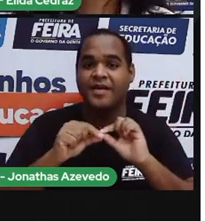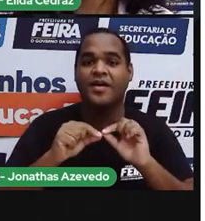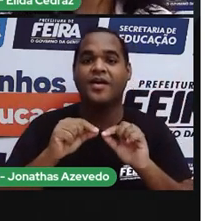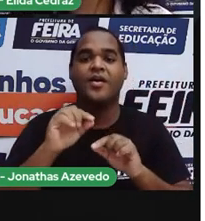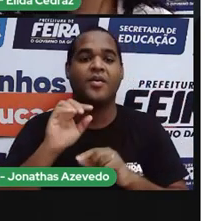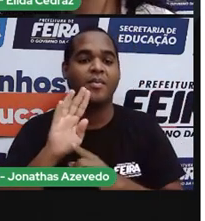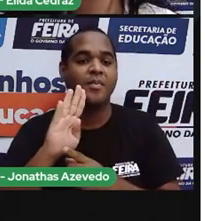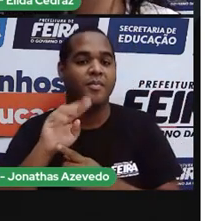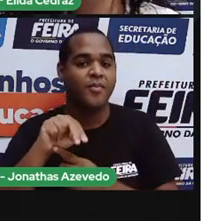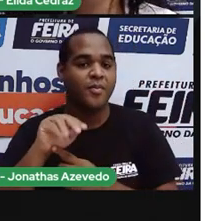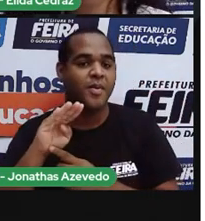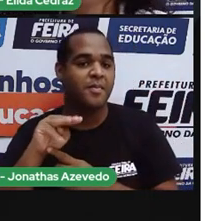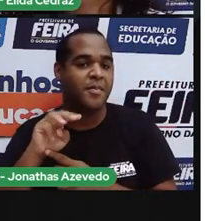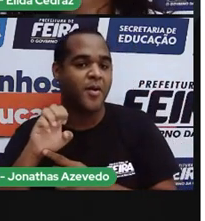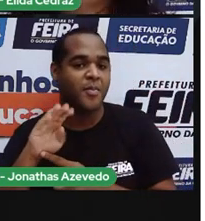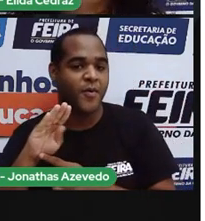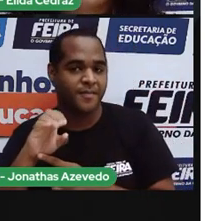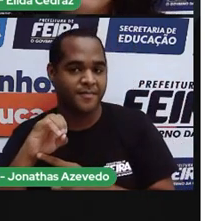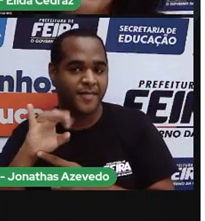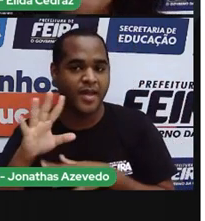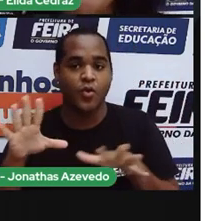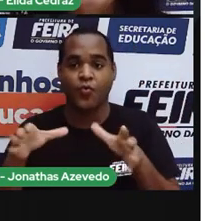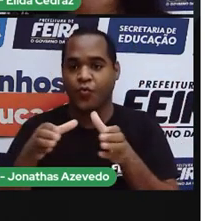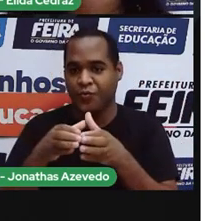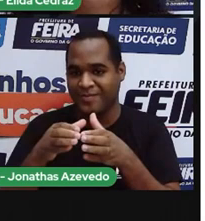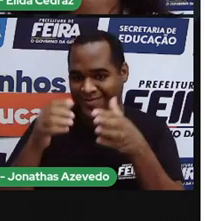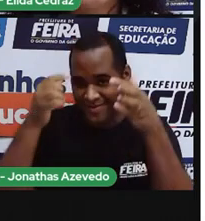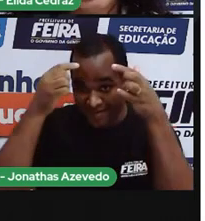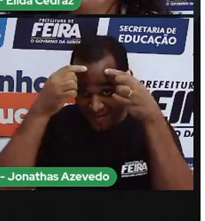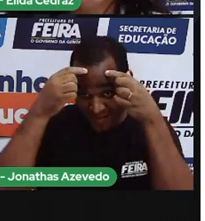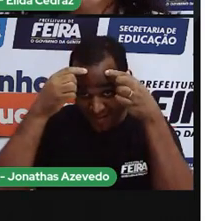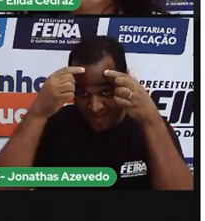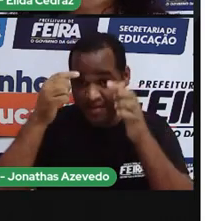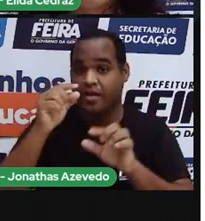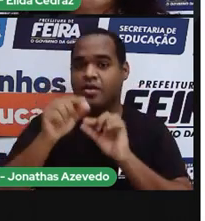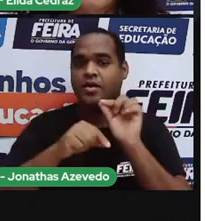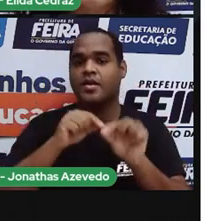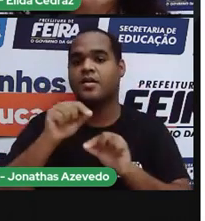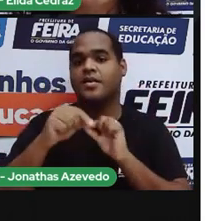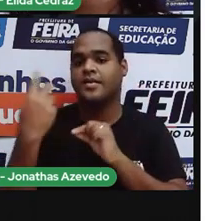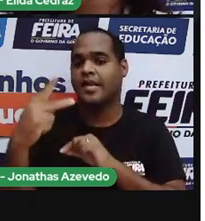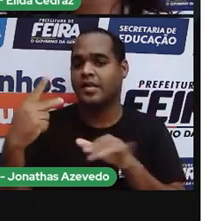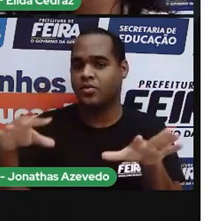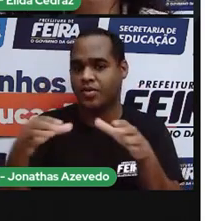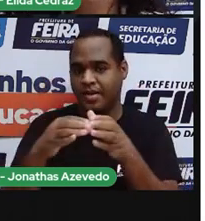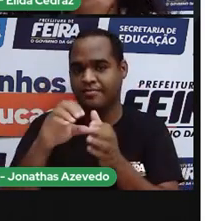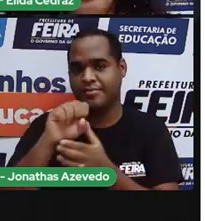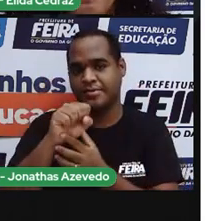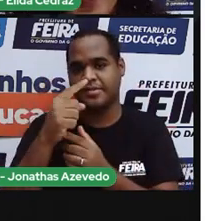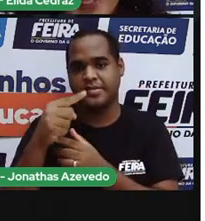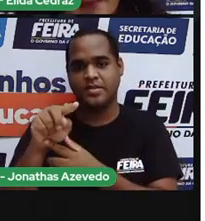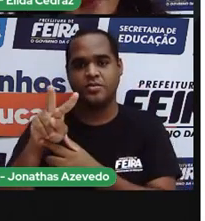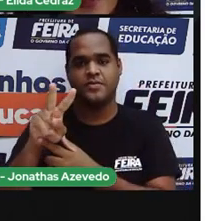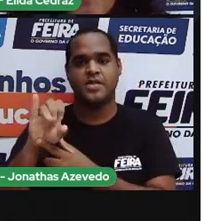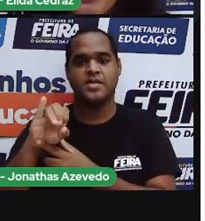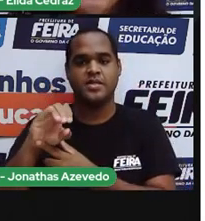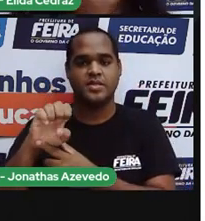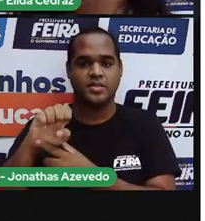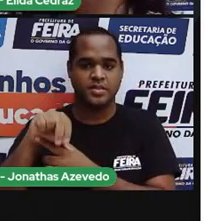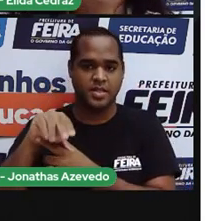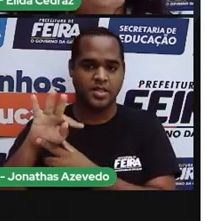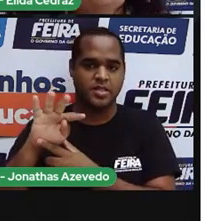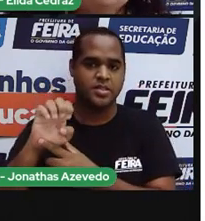povo. E esse é um grupo do reis dado, o reis dado de São Vicente. E vocês podem perceber